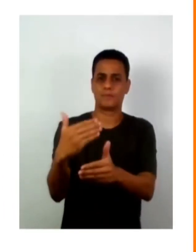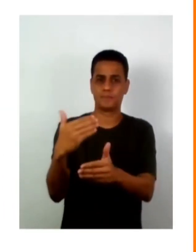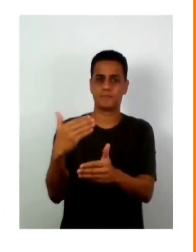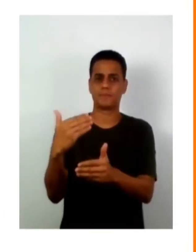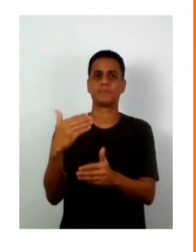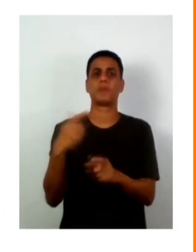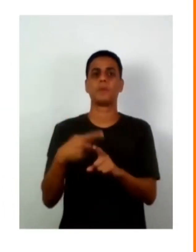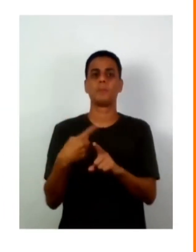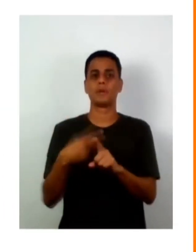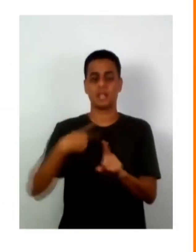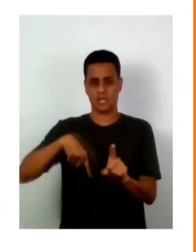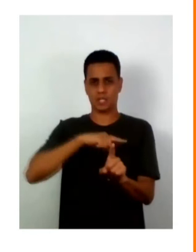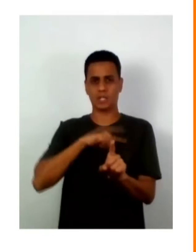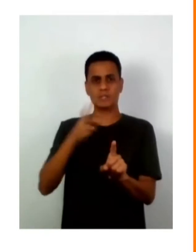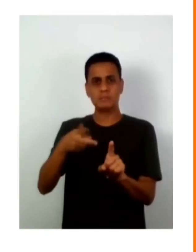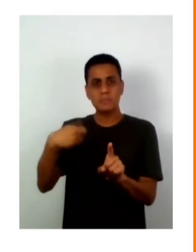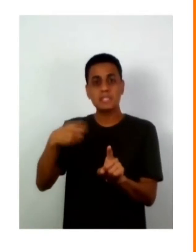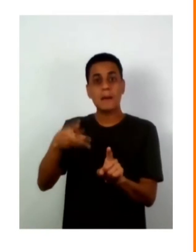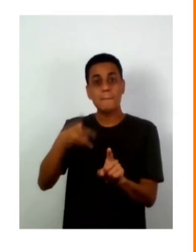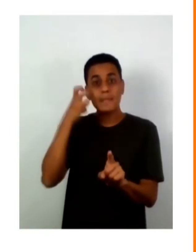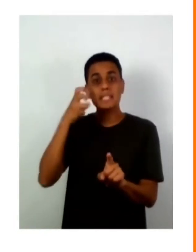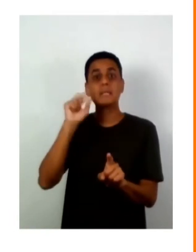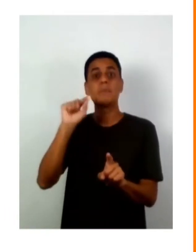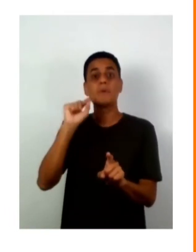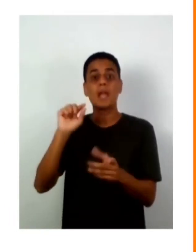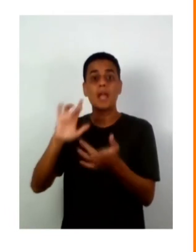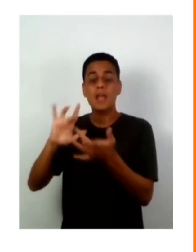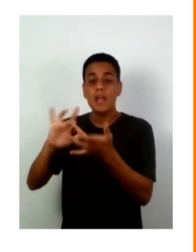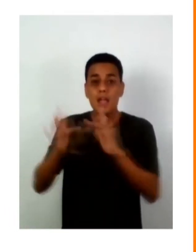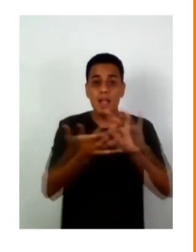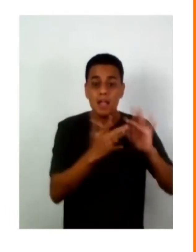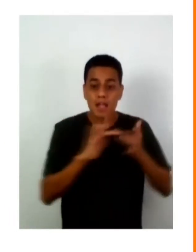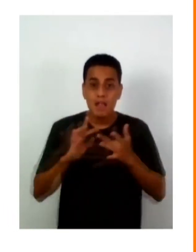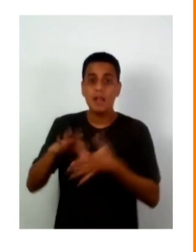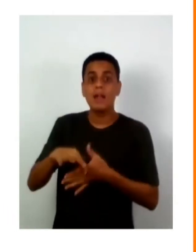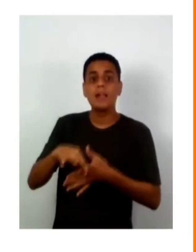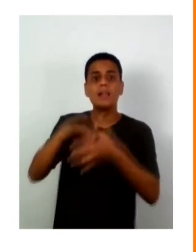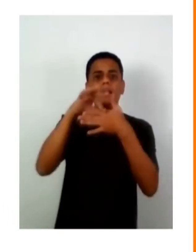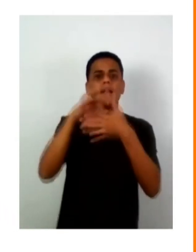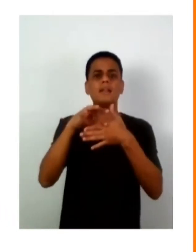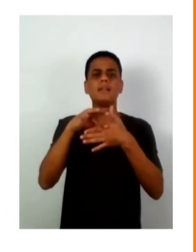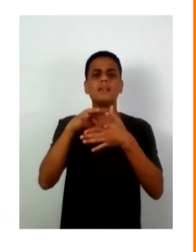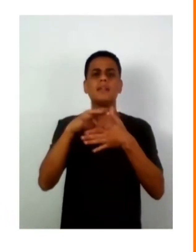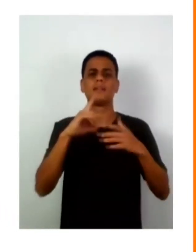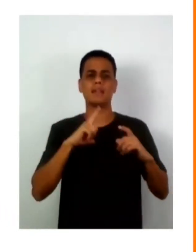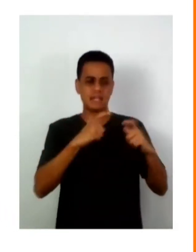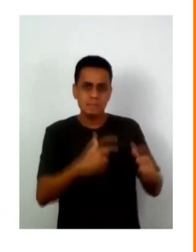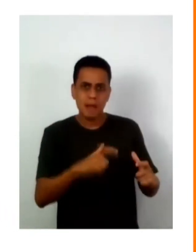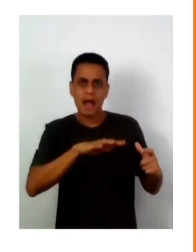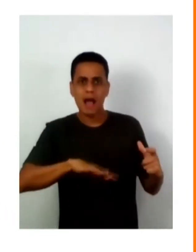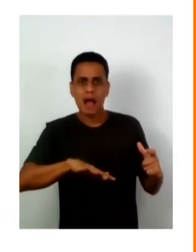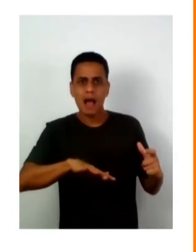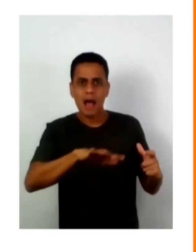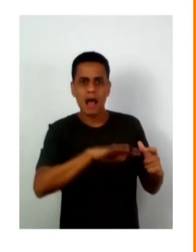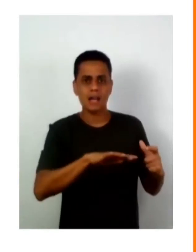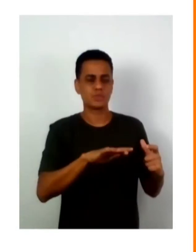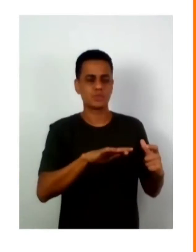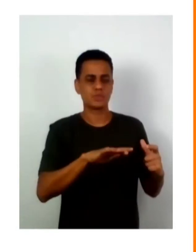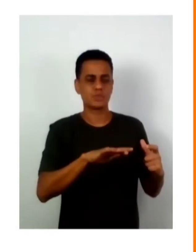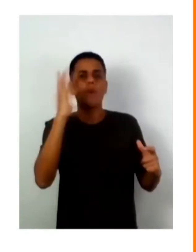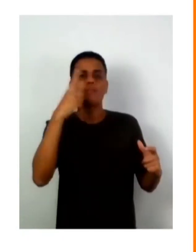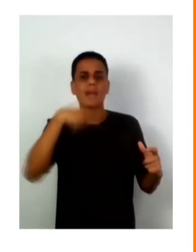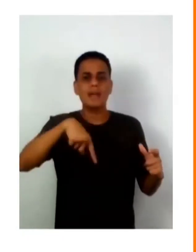como nós ajudamos o líder a ver uma rota e definir a partir de quais espaços e campo de